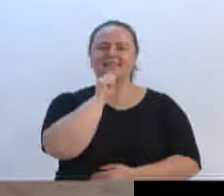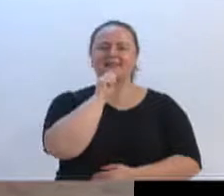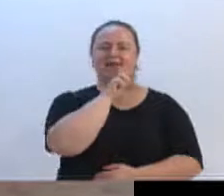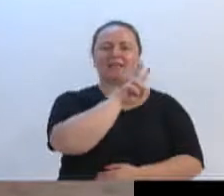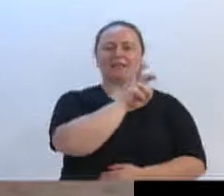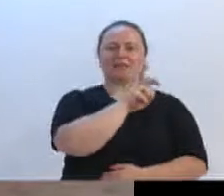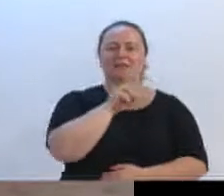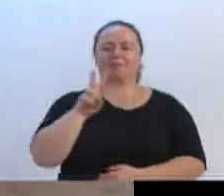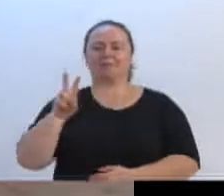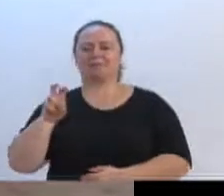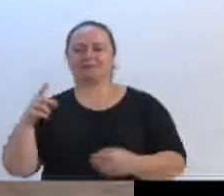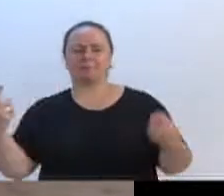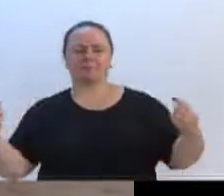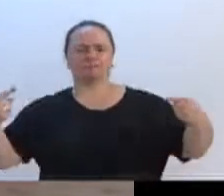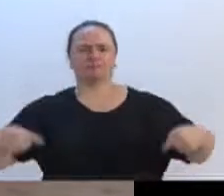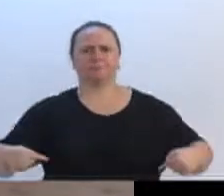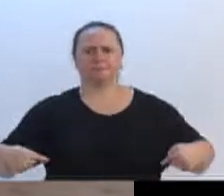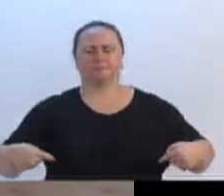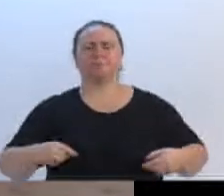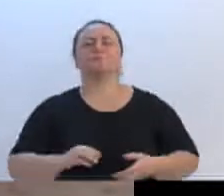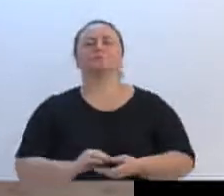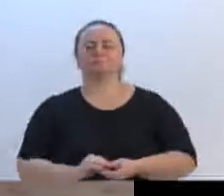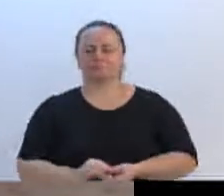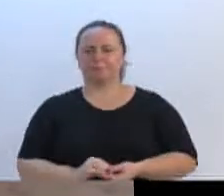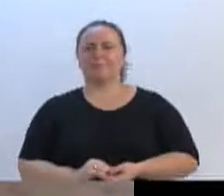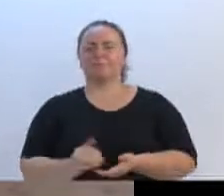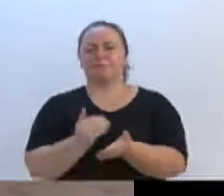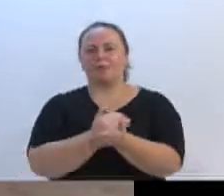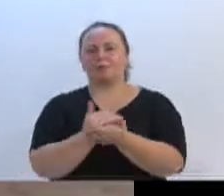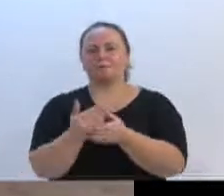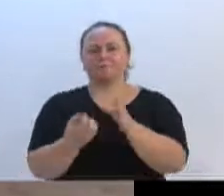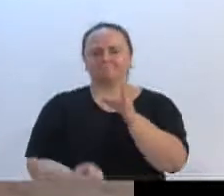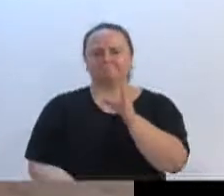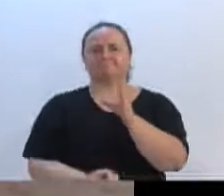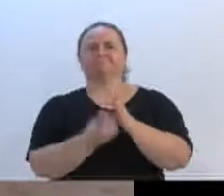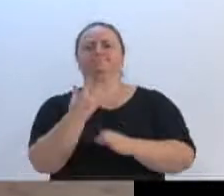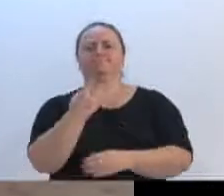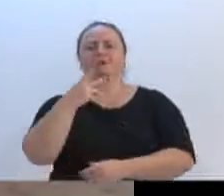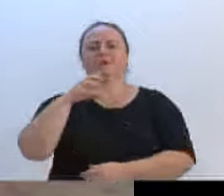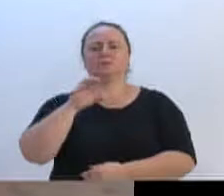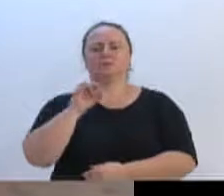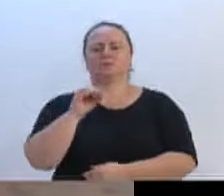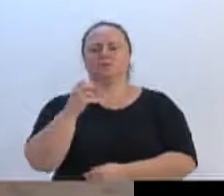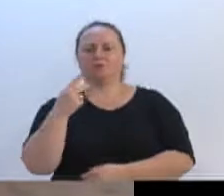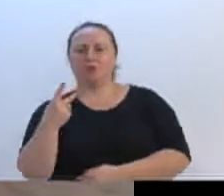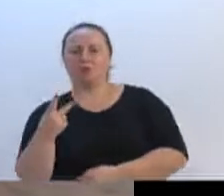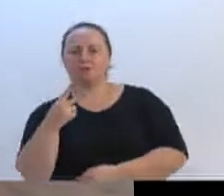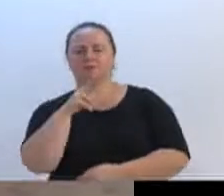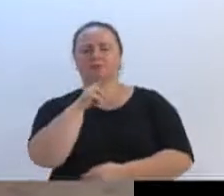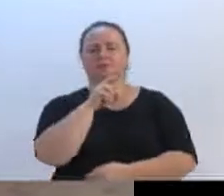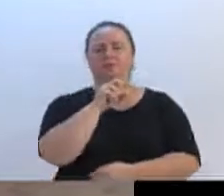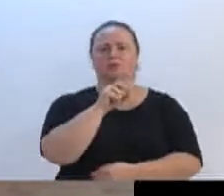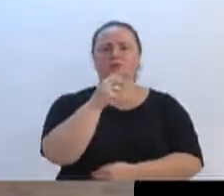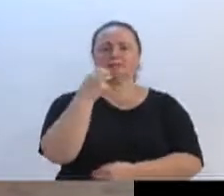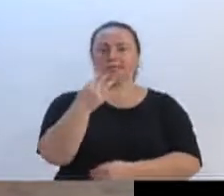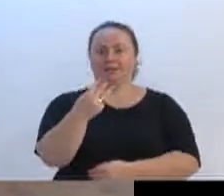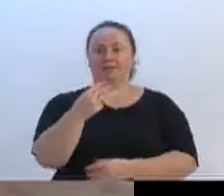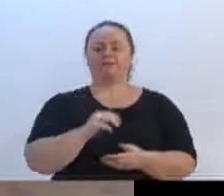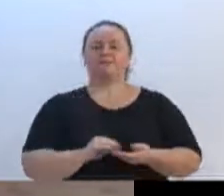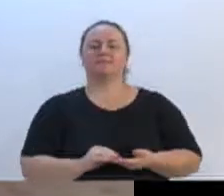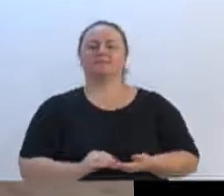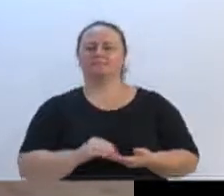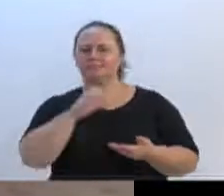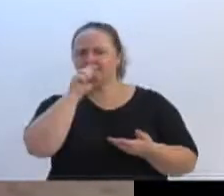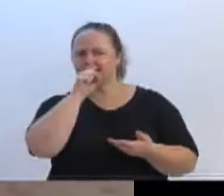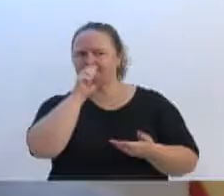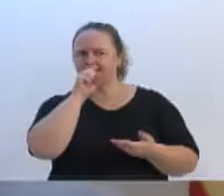2001 e 2003, foram fundadas essas duas patotas amigos do Risto e Sem Ressaca. E esse do final de semana tiveram a oportunidade